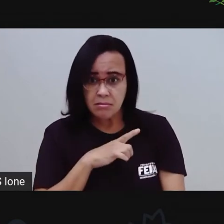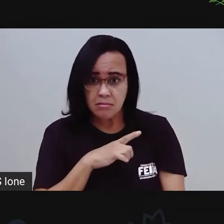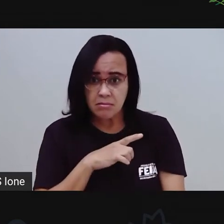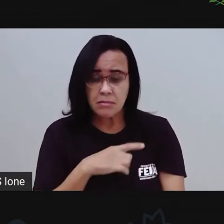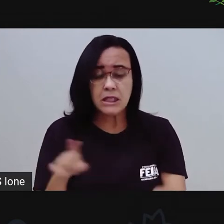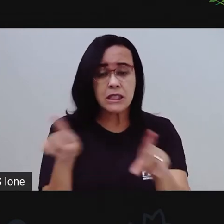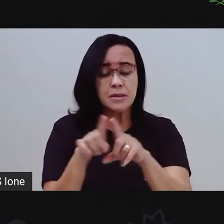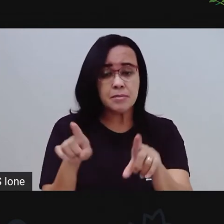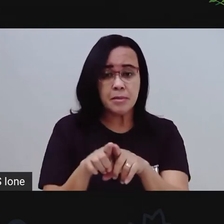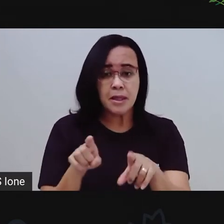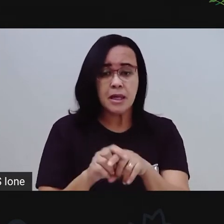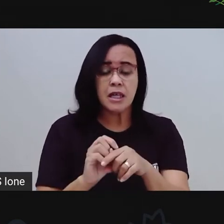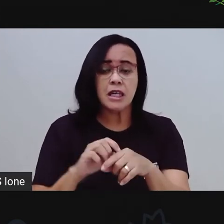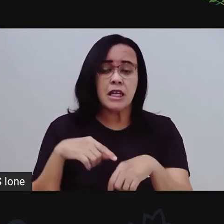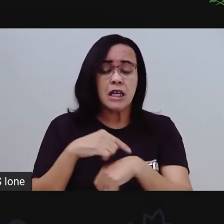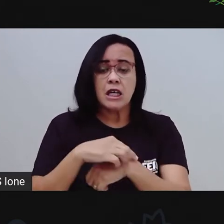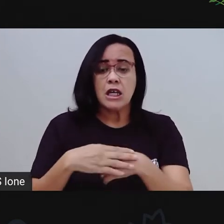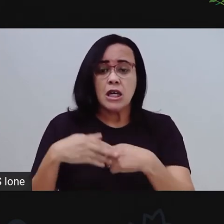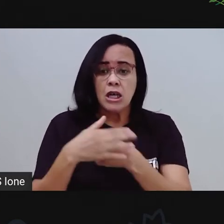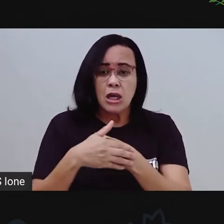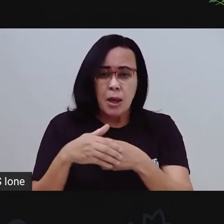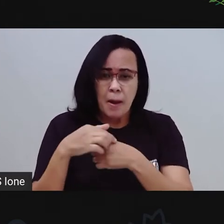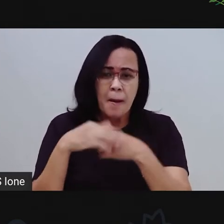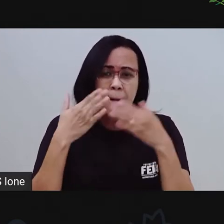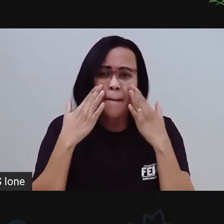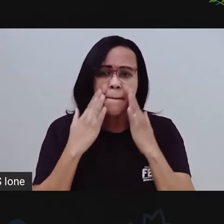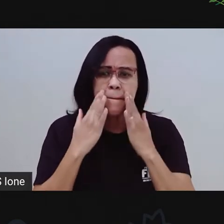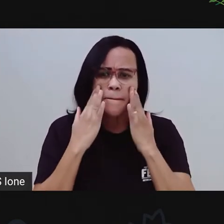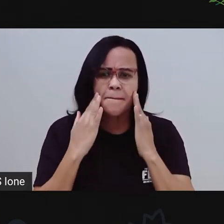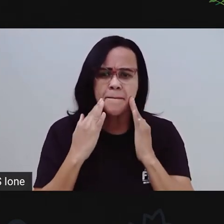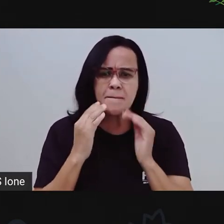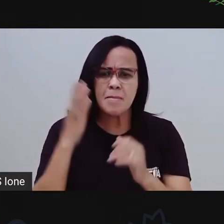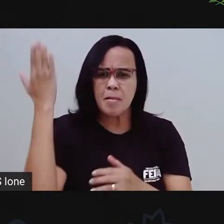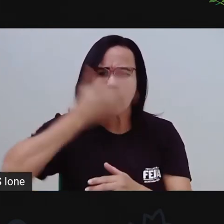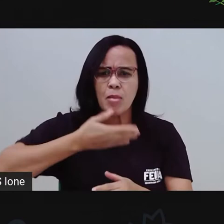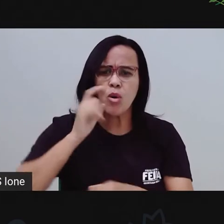da nossa pele diz alguma coisa sobre quem nós somos?